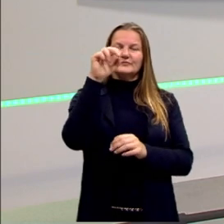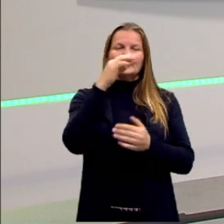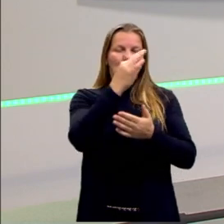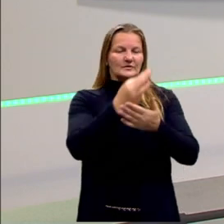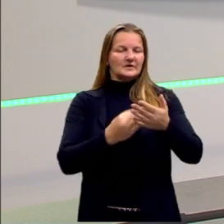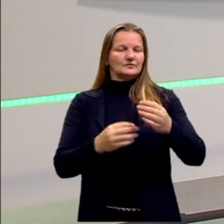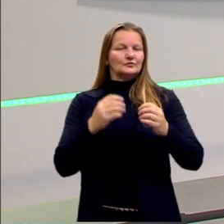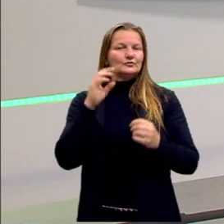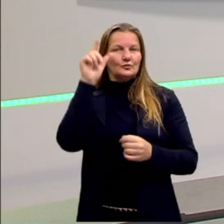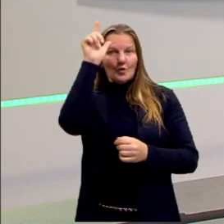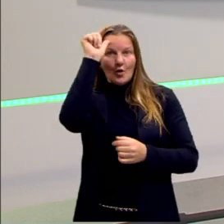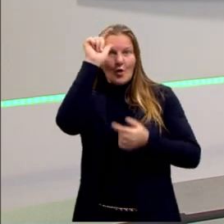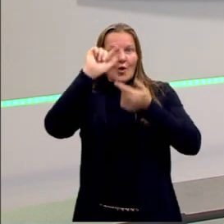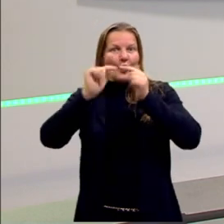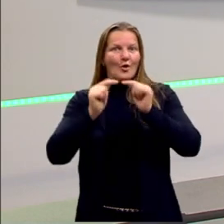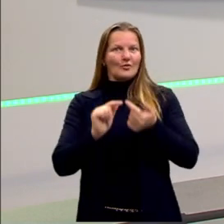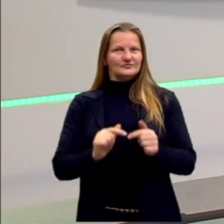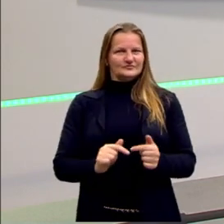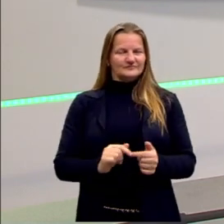texto lógico.